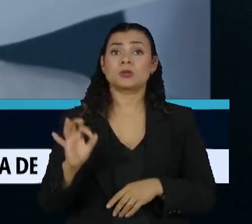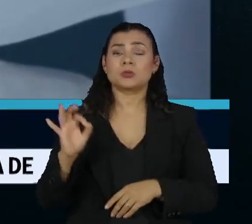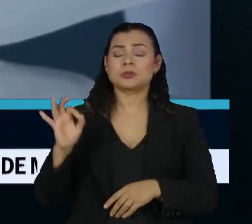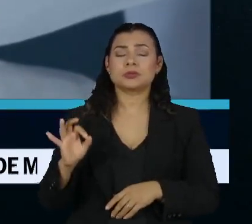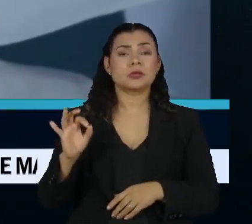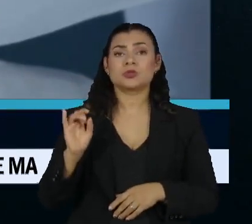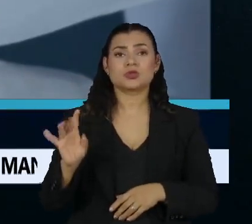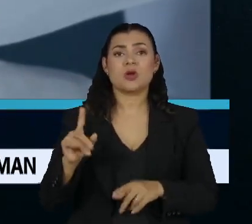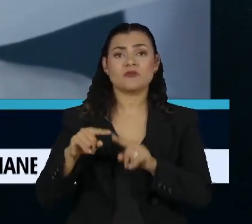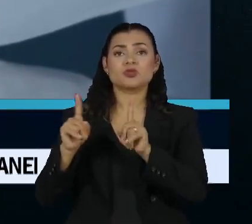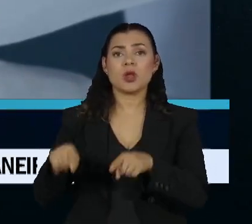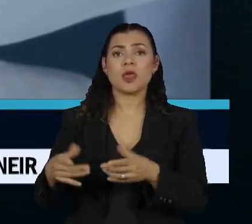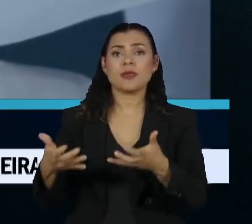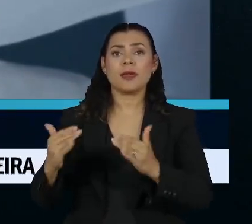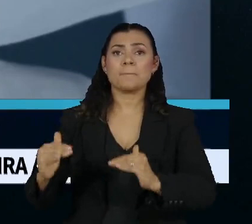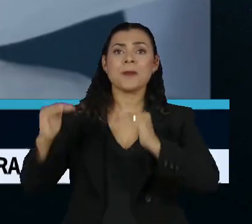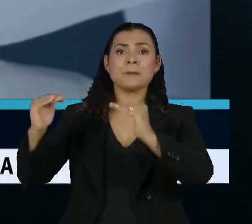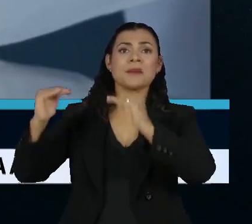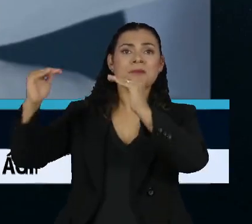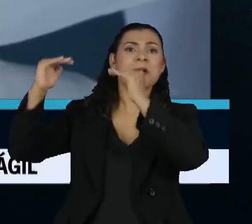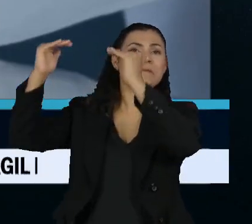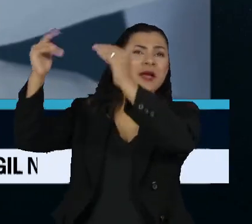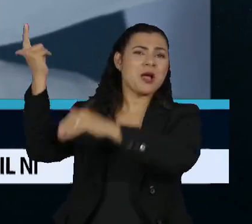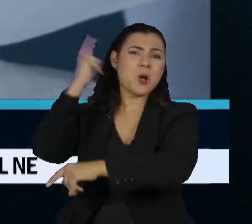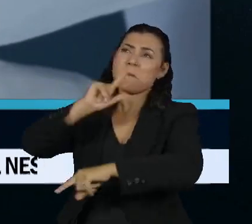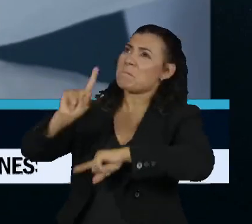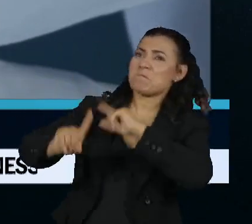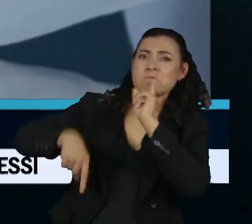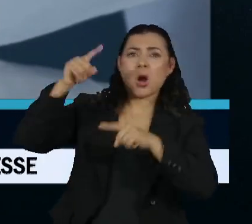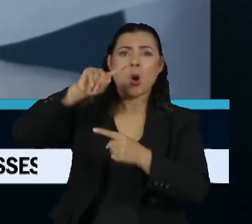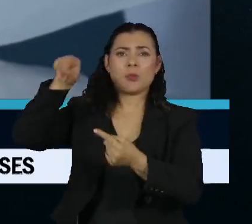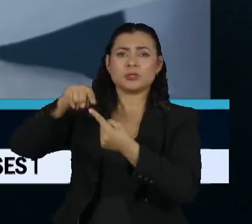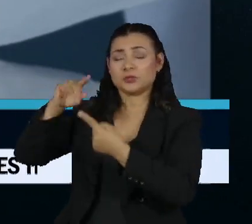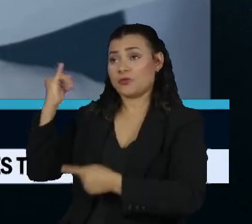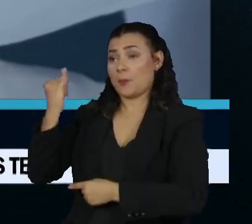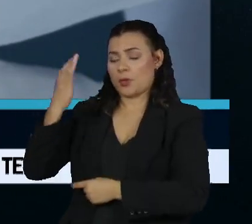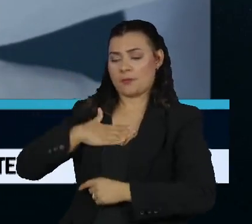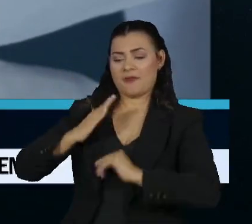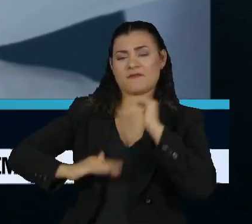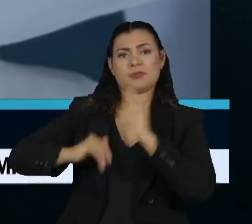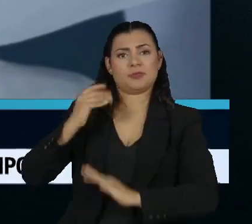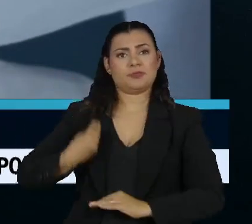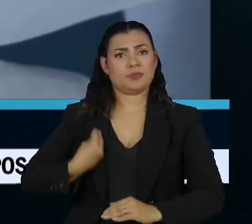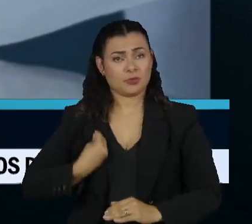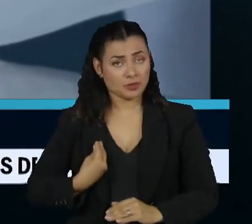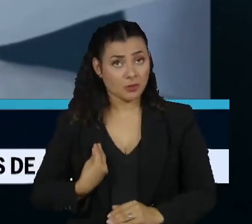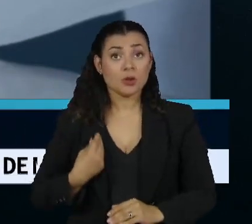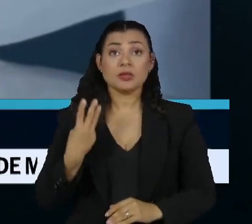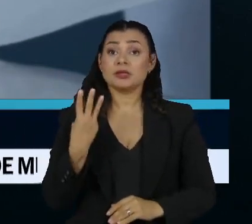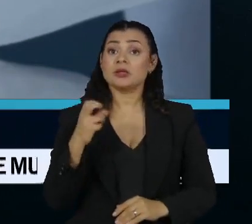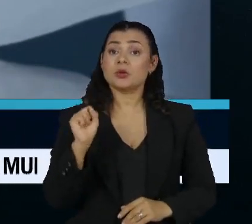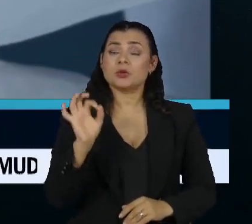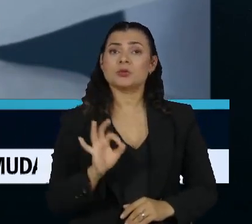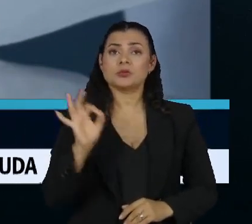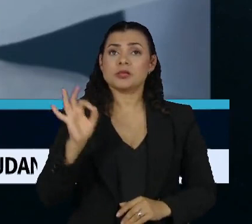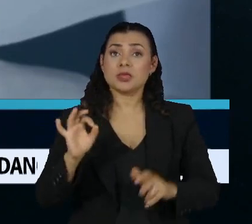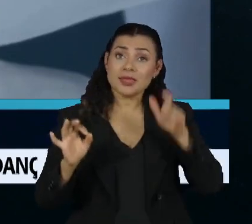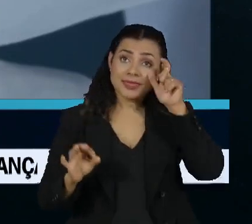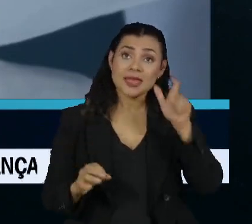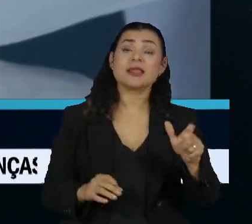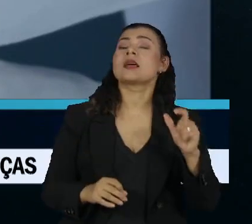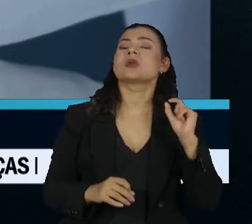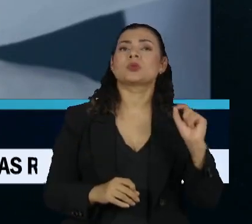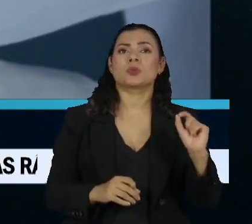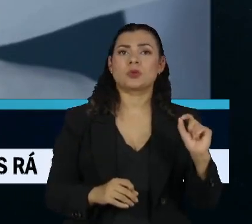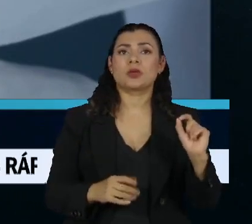consideram ser promovidos ao alto escalão como objetivo importante na carreira. 38% estão interessados